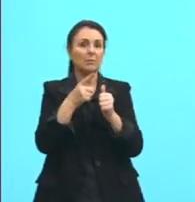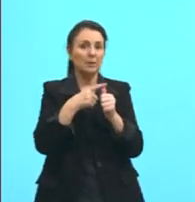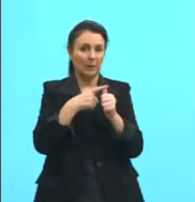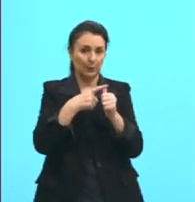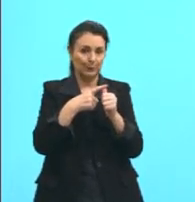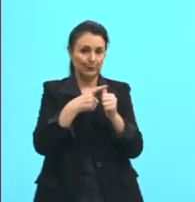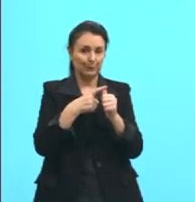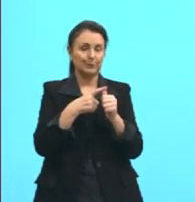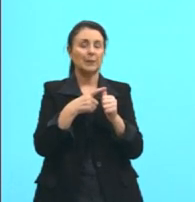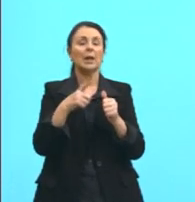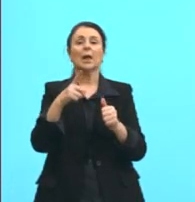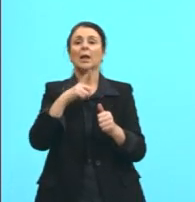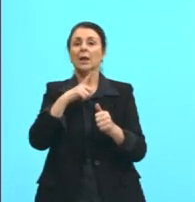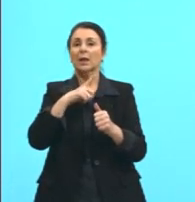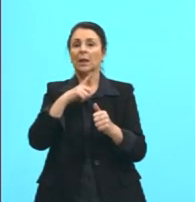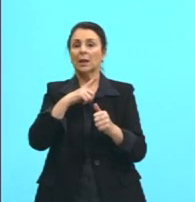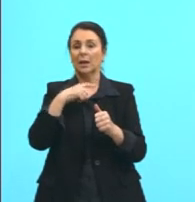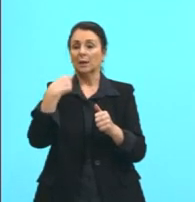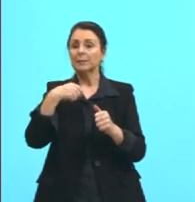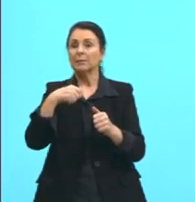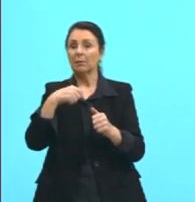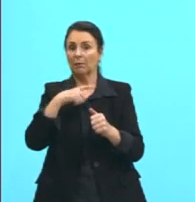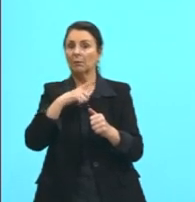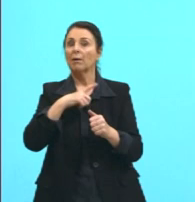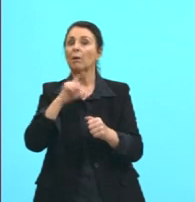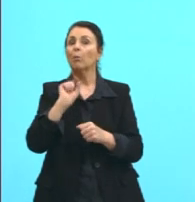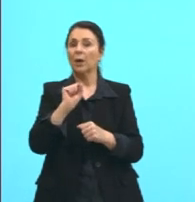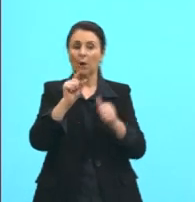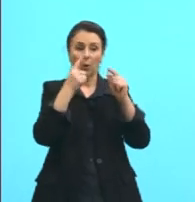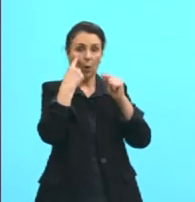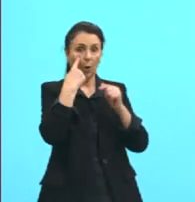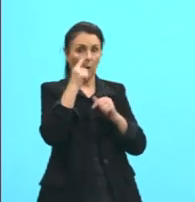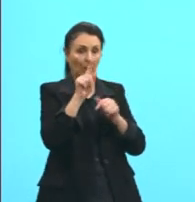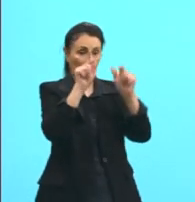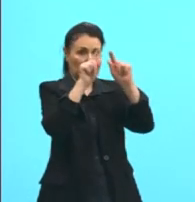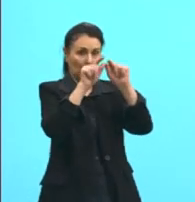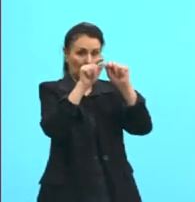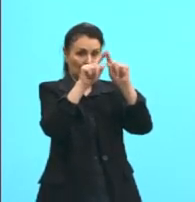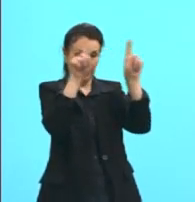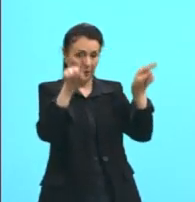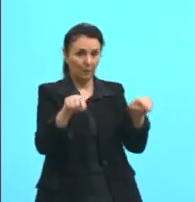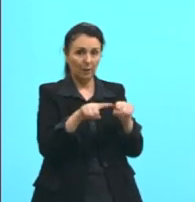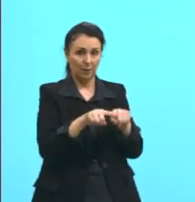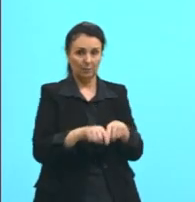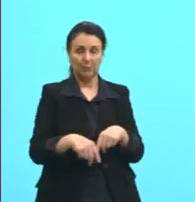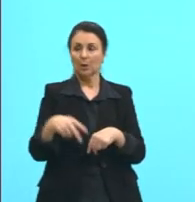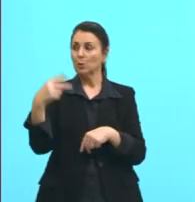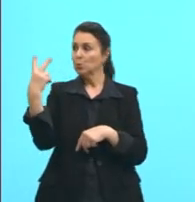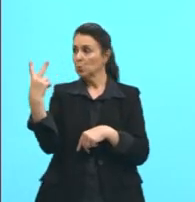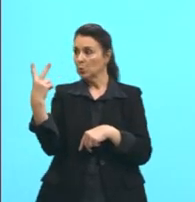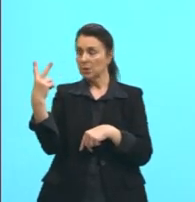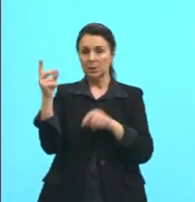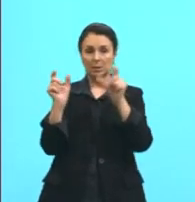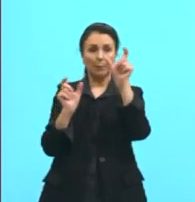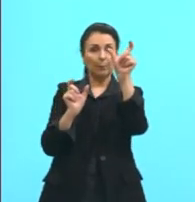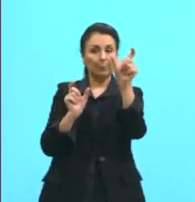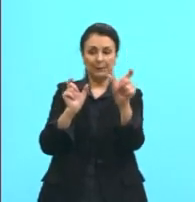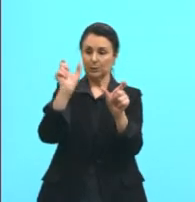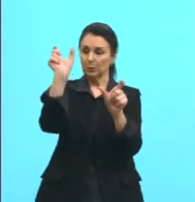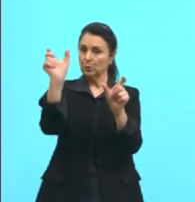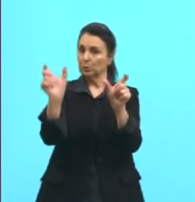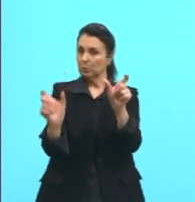comunicação, eu tenho aqui, vocês podem ver na imagem, né? Duas pessoas, tá? Duas pessoas.